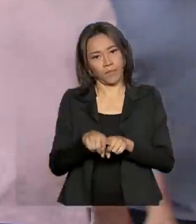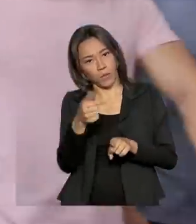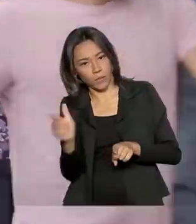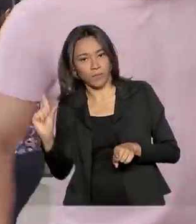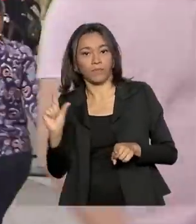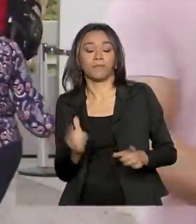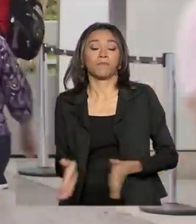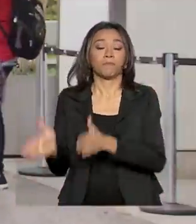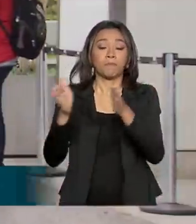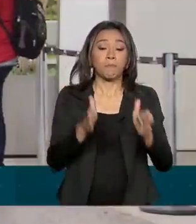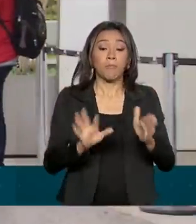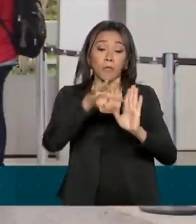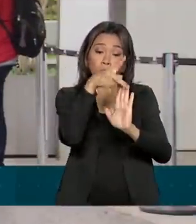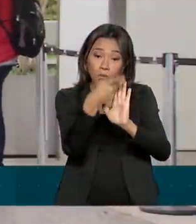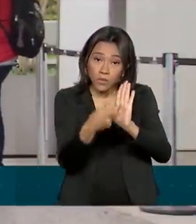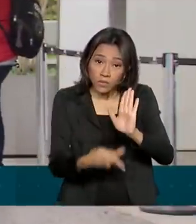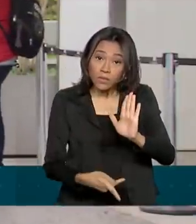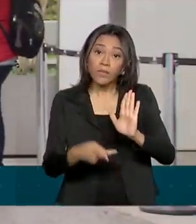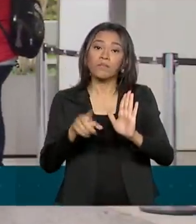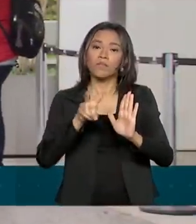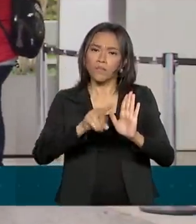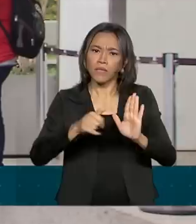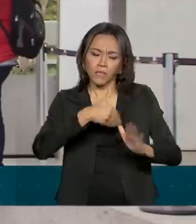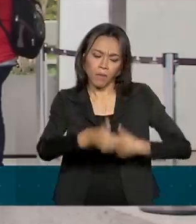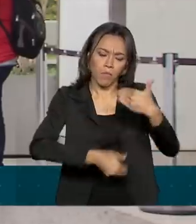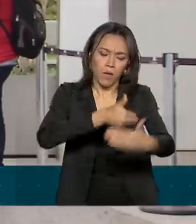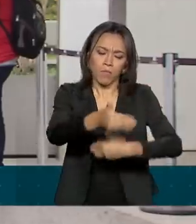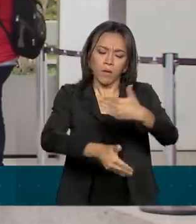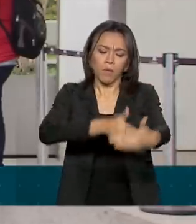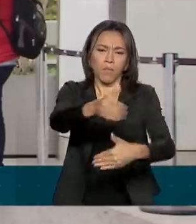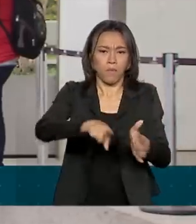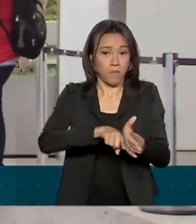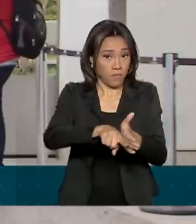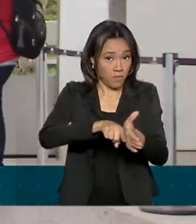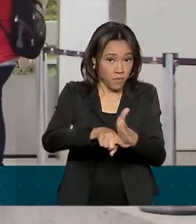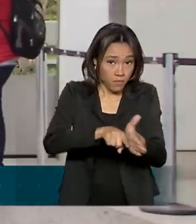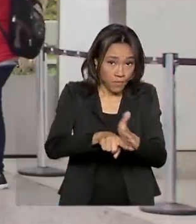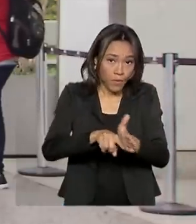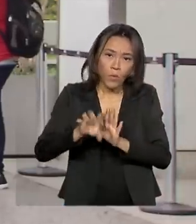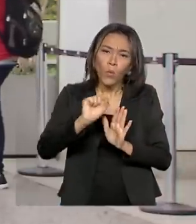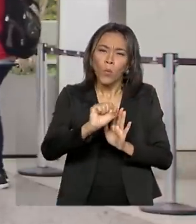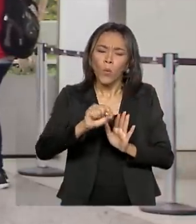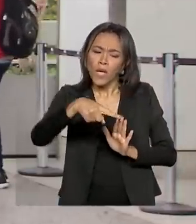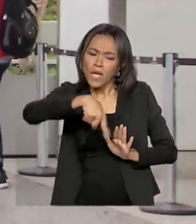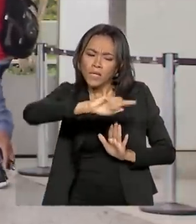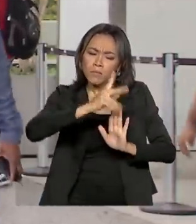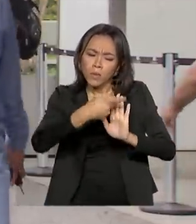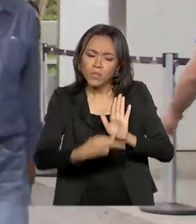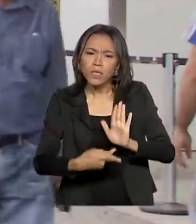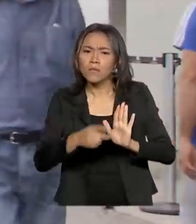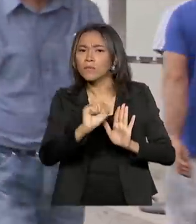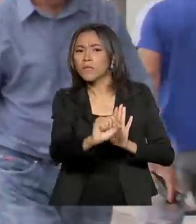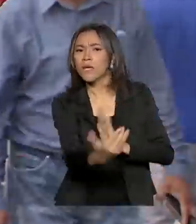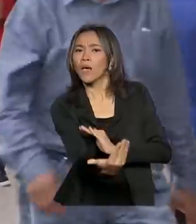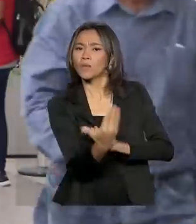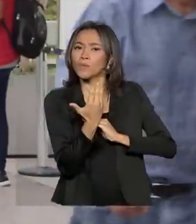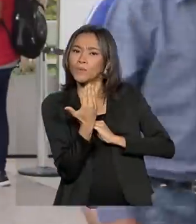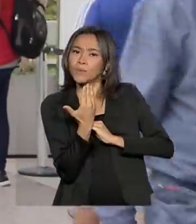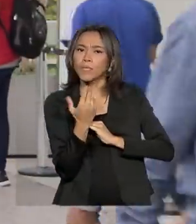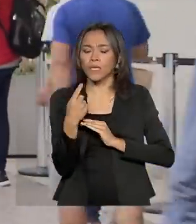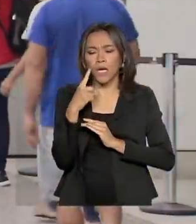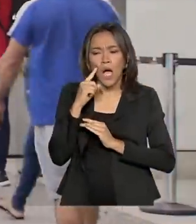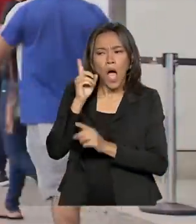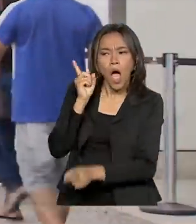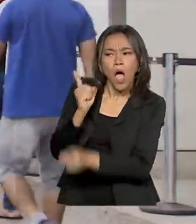Entre os projetos que poderão ser desenvolvidos estão aqueles que ajudem a traçar, por exemplo, a origem de